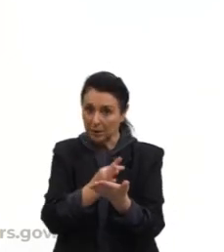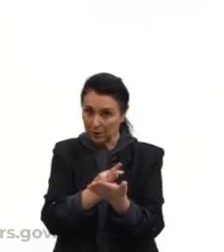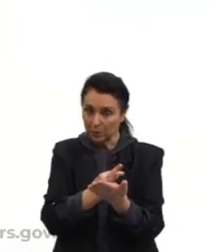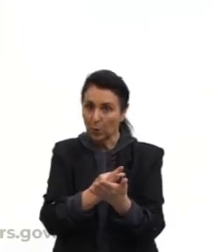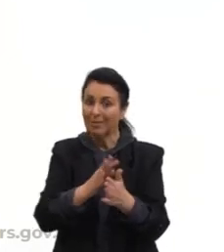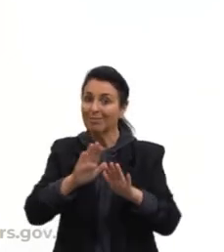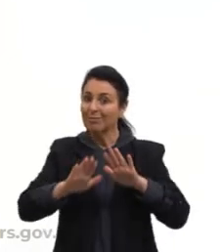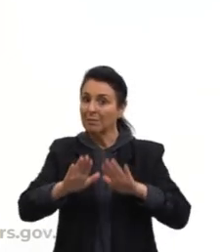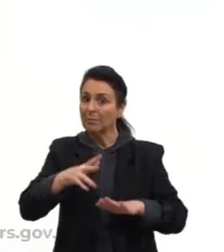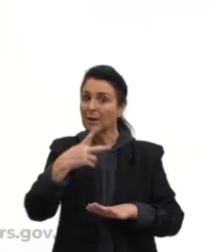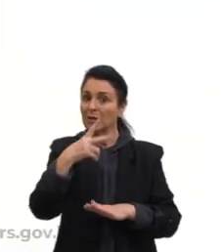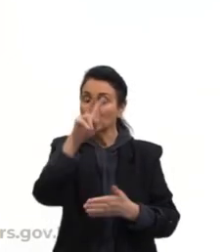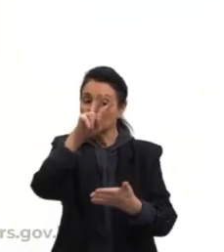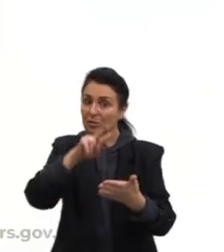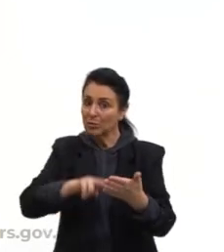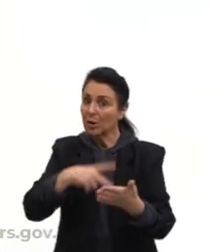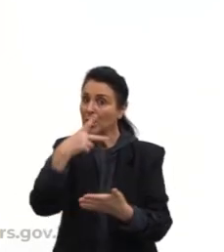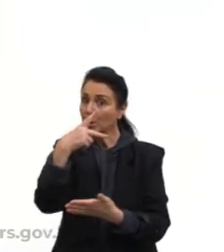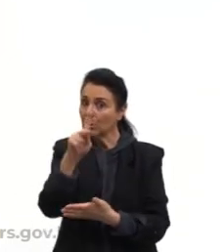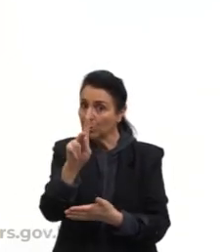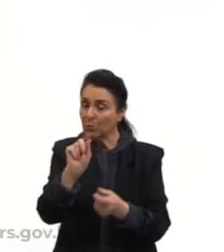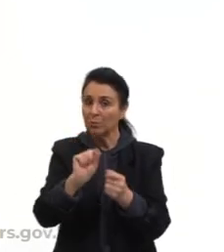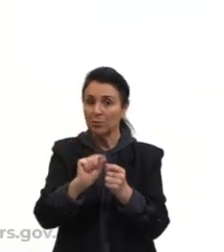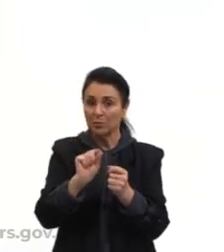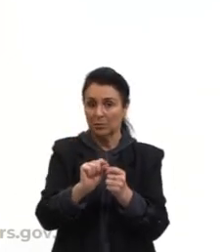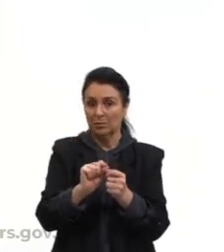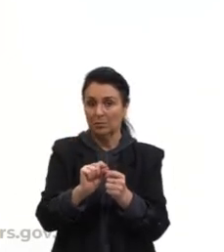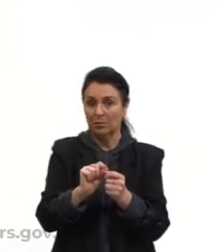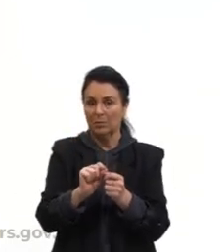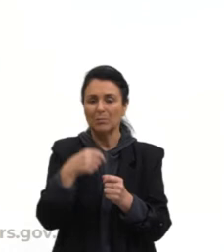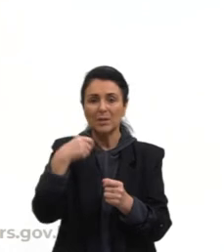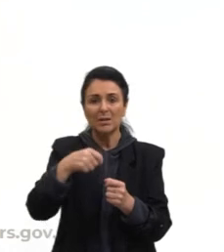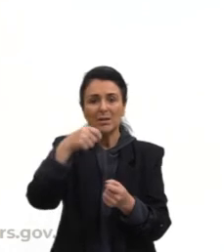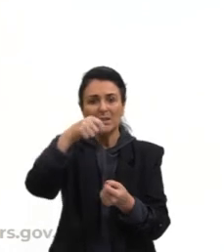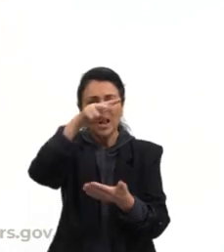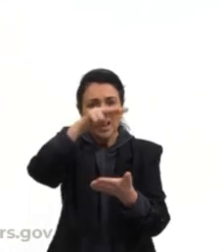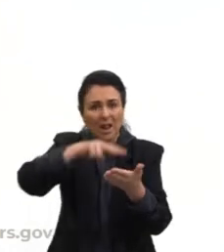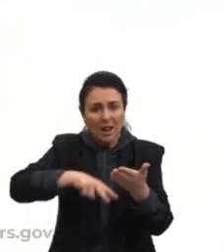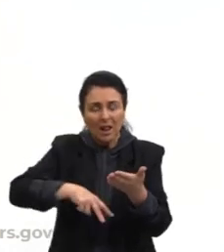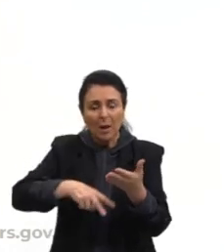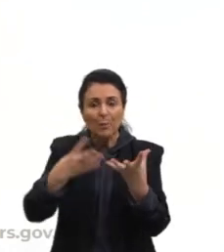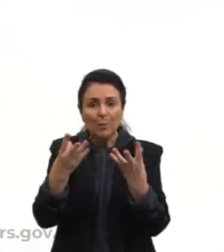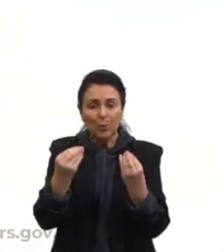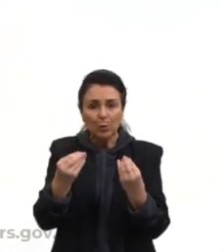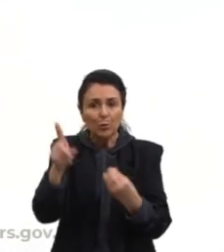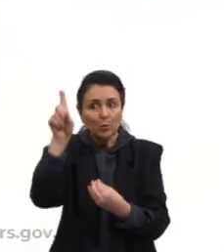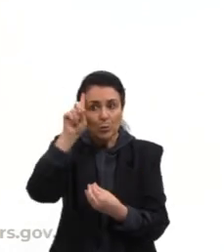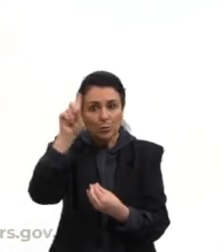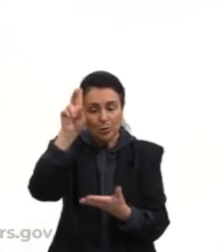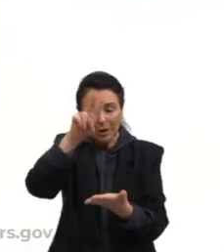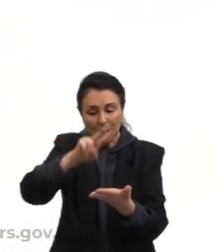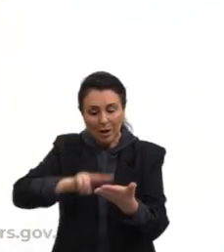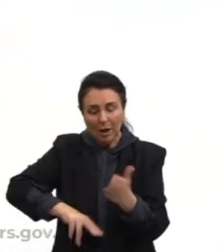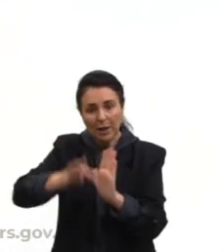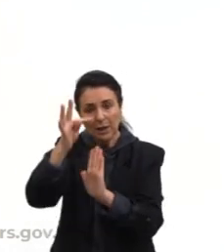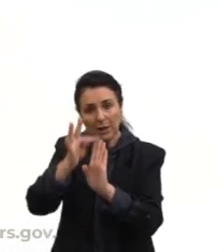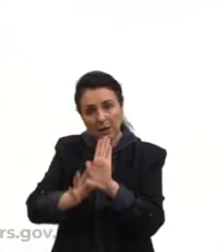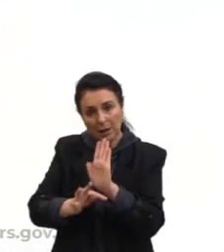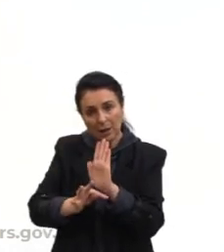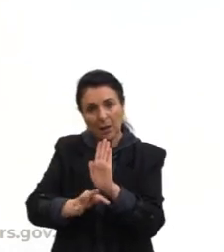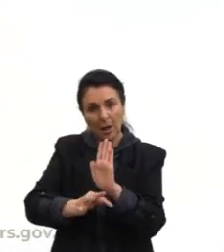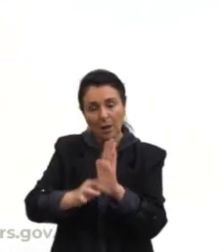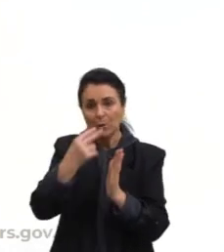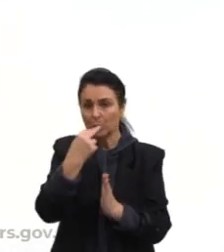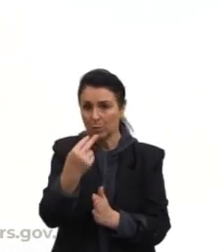faz. E não é uma leitura de poucos textos. Não, são leituras diárias. Quanto mais tu lê, mais tu vai adquirir do vocabulário.